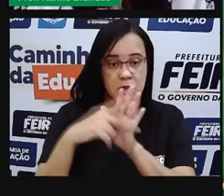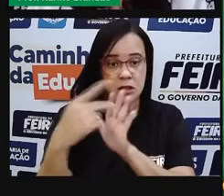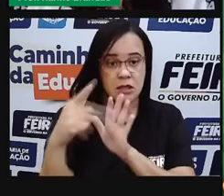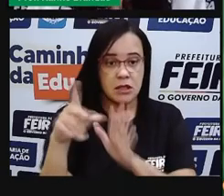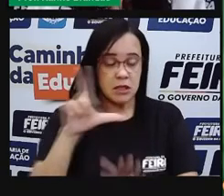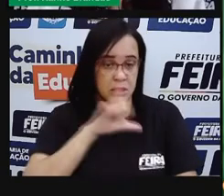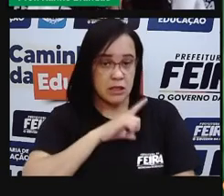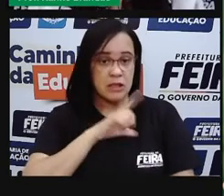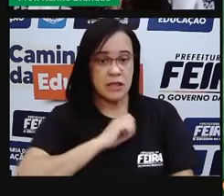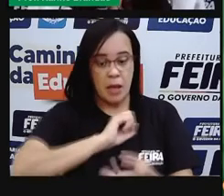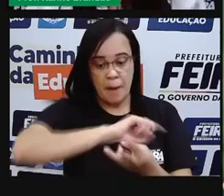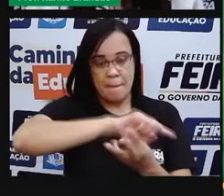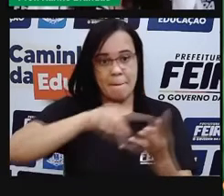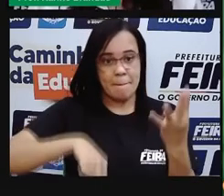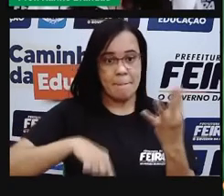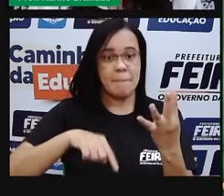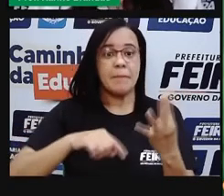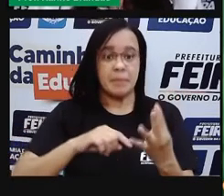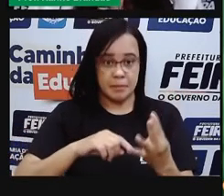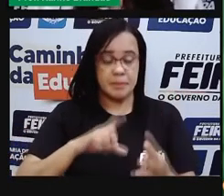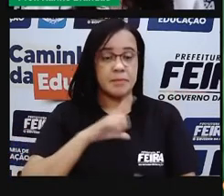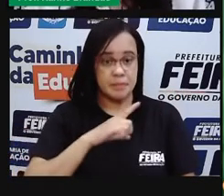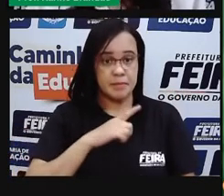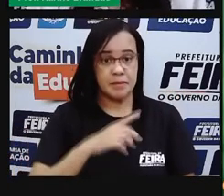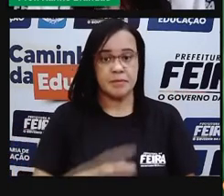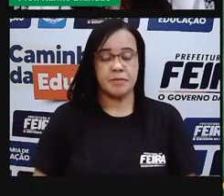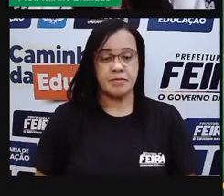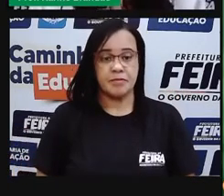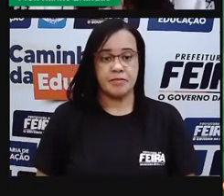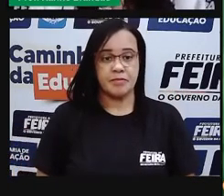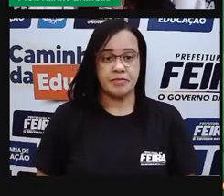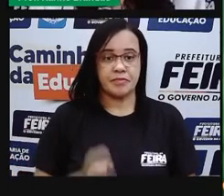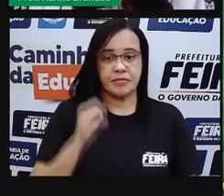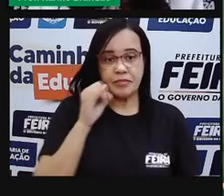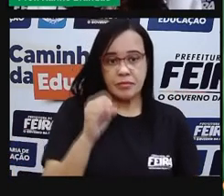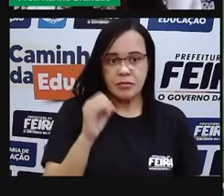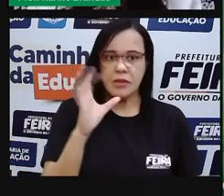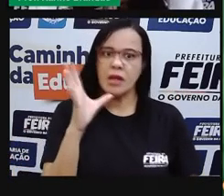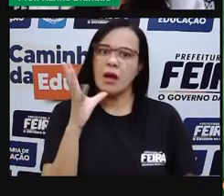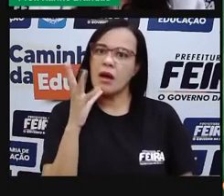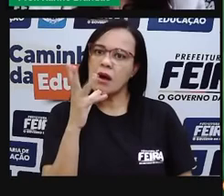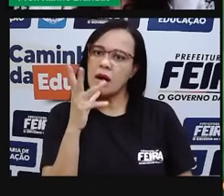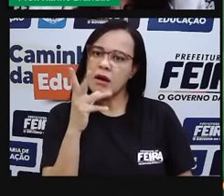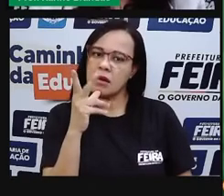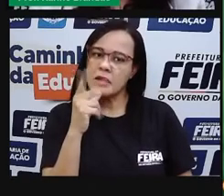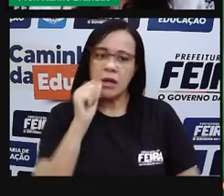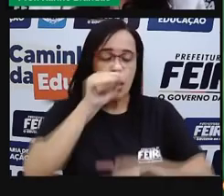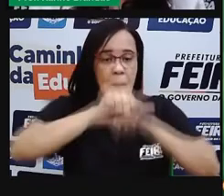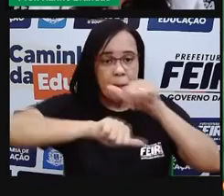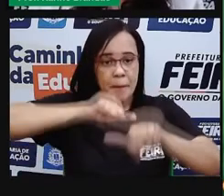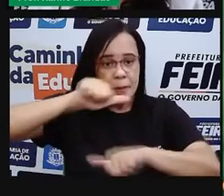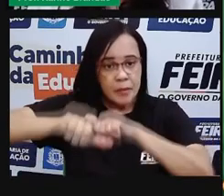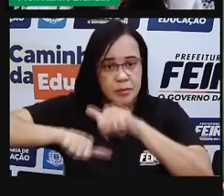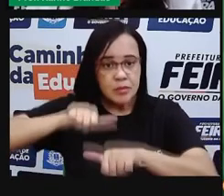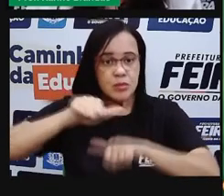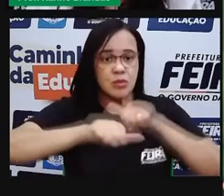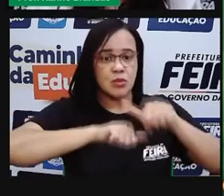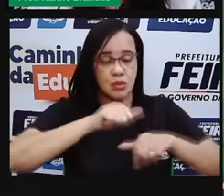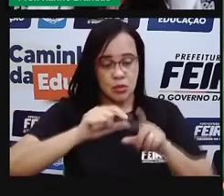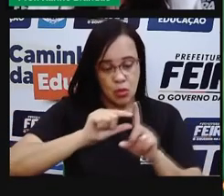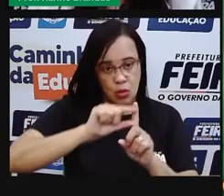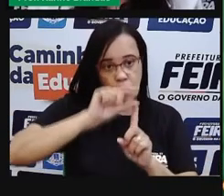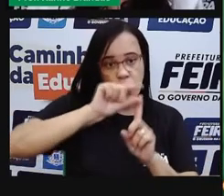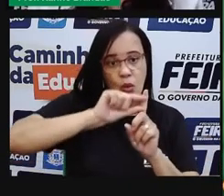né, vou falar aqui nos termos mais simples, tá? De demorar, de mudar de estado físico quando tem uma mudança de